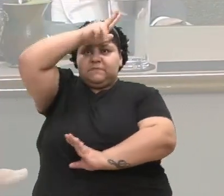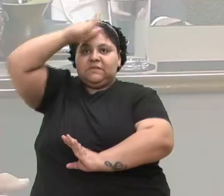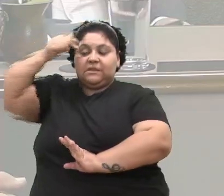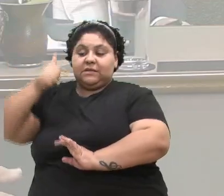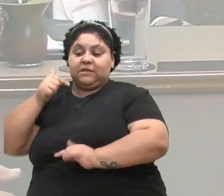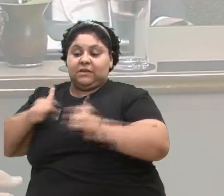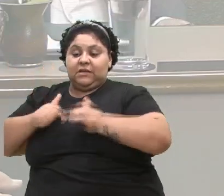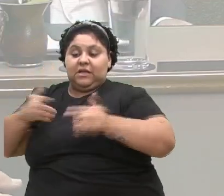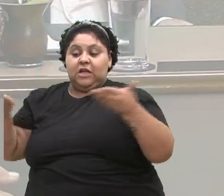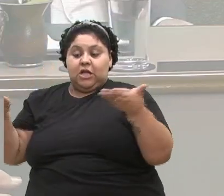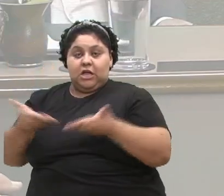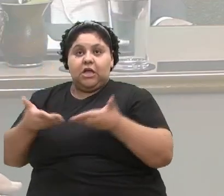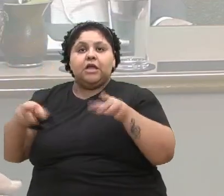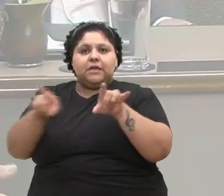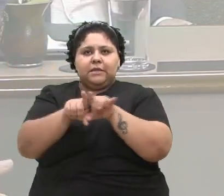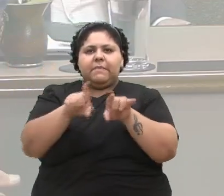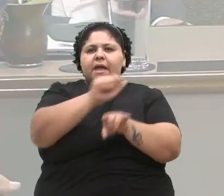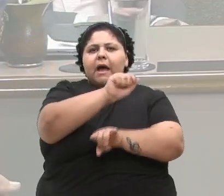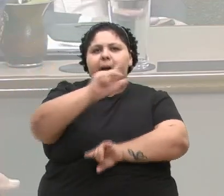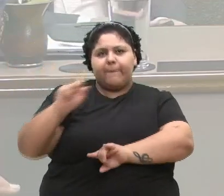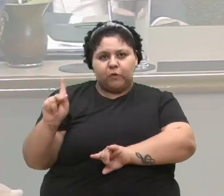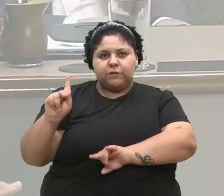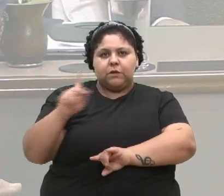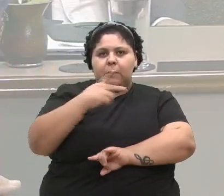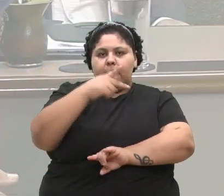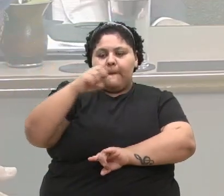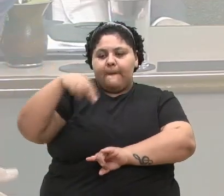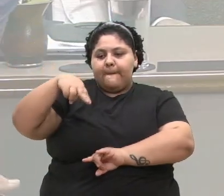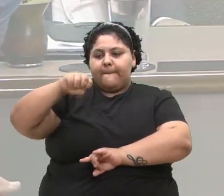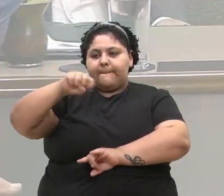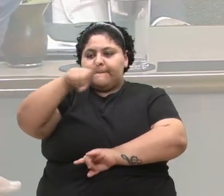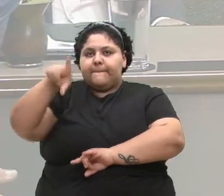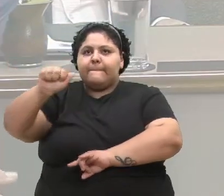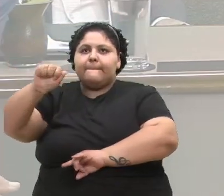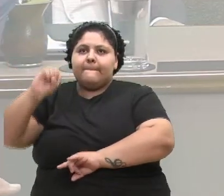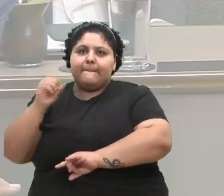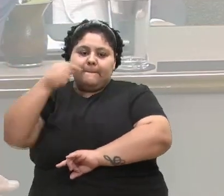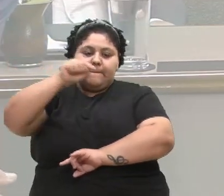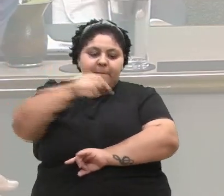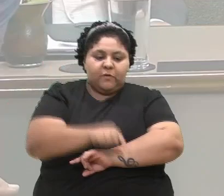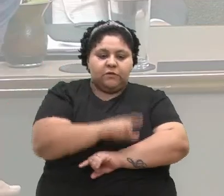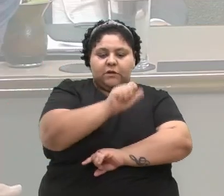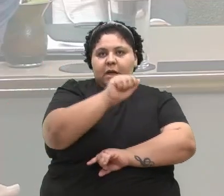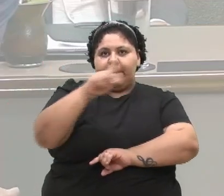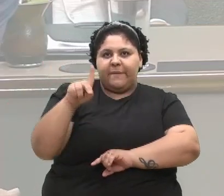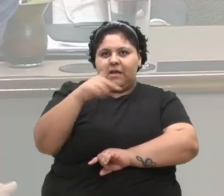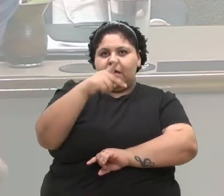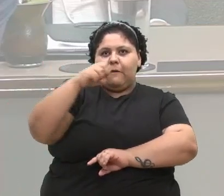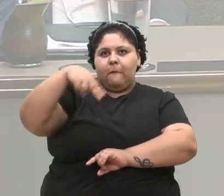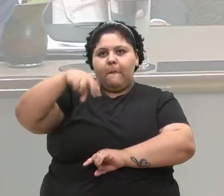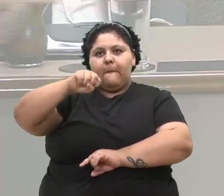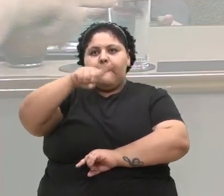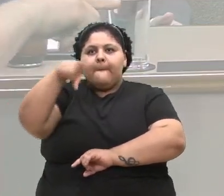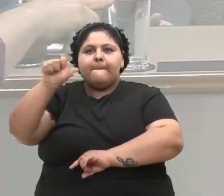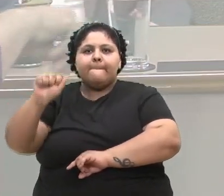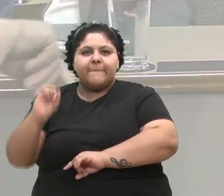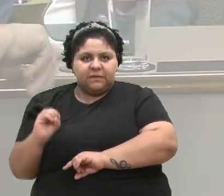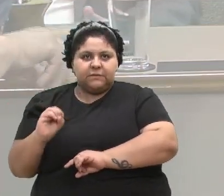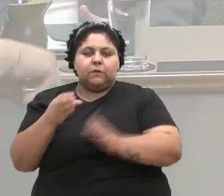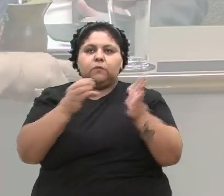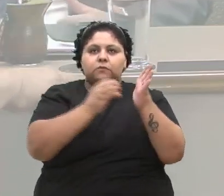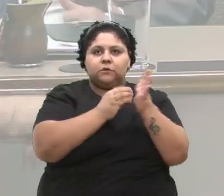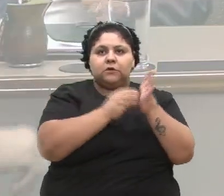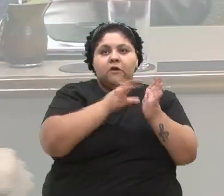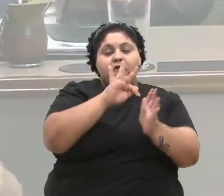e de proventos de aposentadoria e pensões asseguradas do fundo de aposentadoria e pensão do servidor